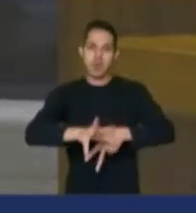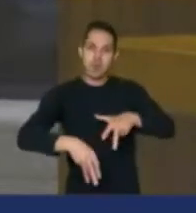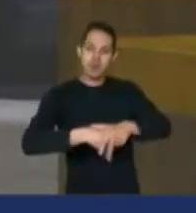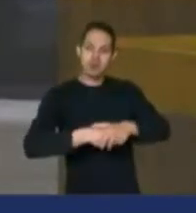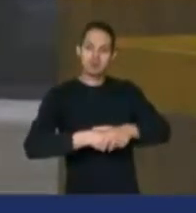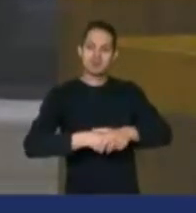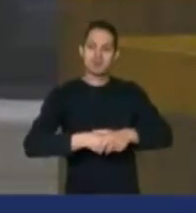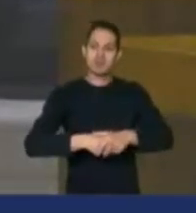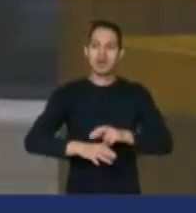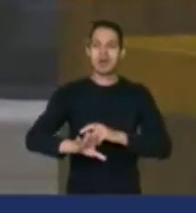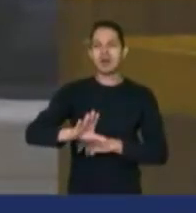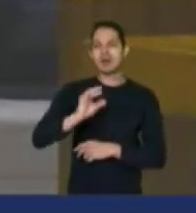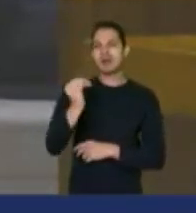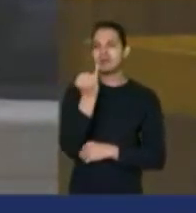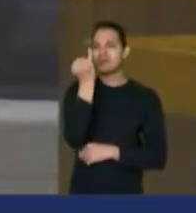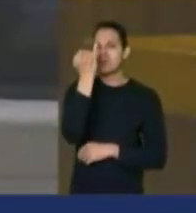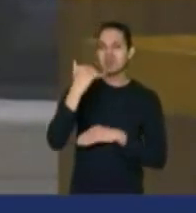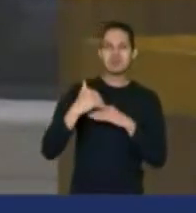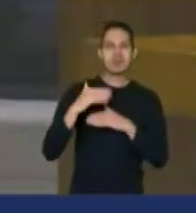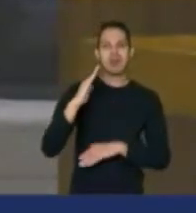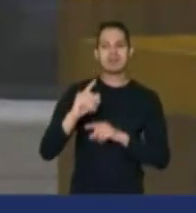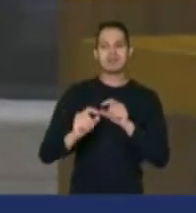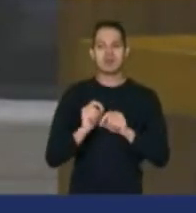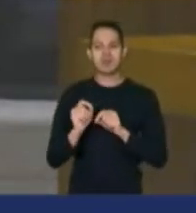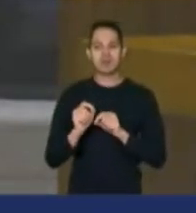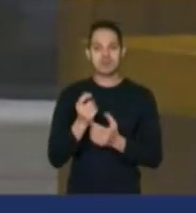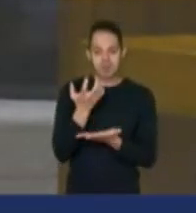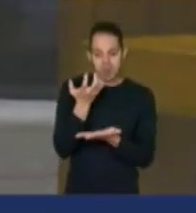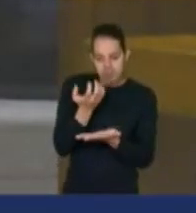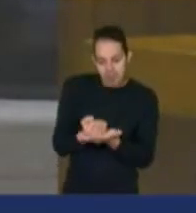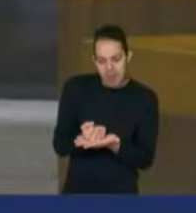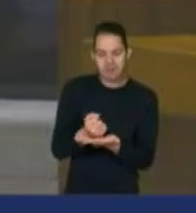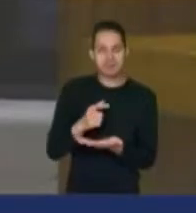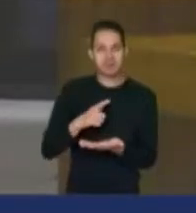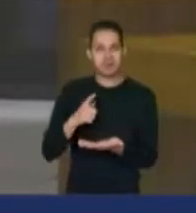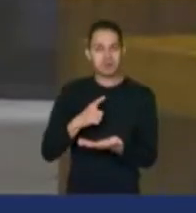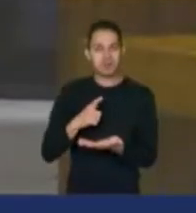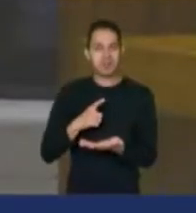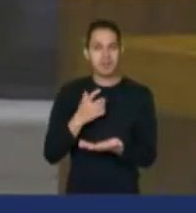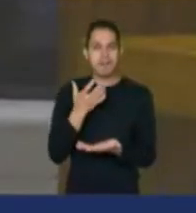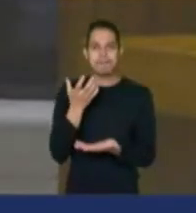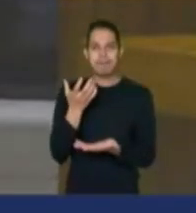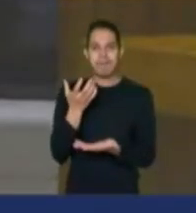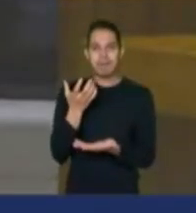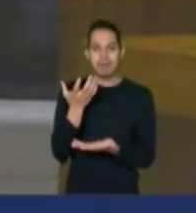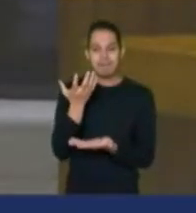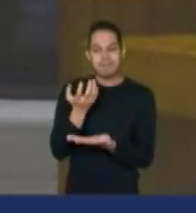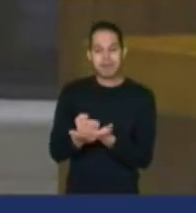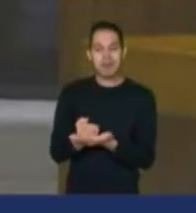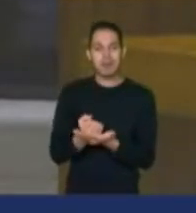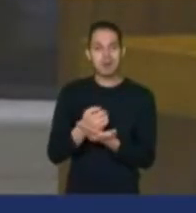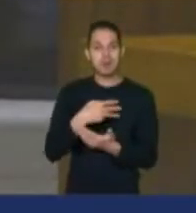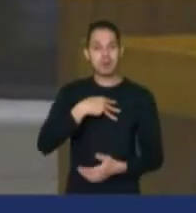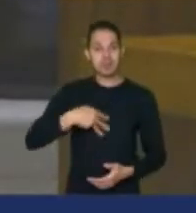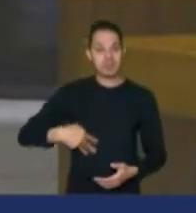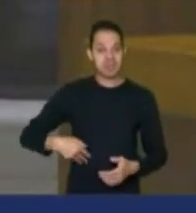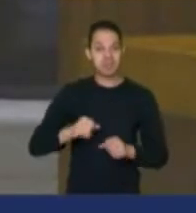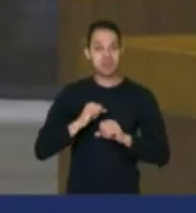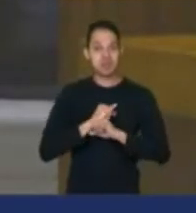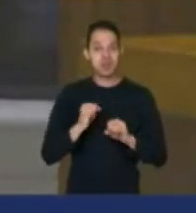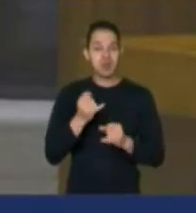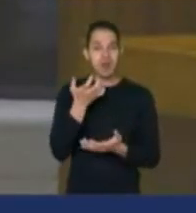importante é a seguinte, tem uma gravação do ministro que diz o seguinte, foi um pedido